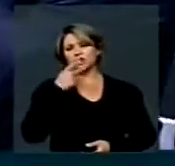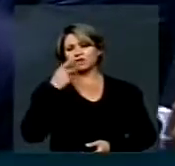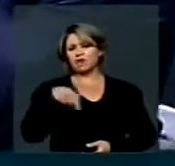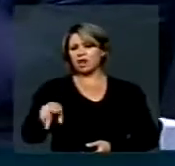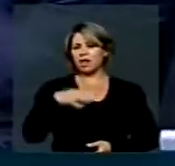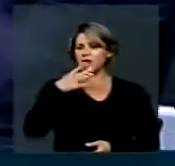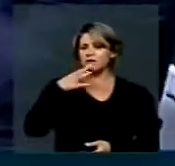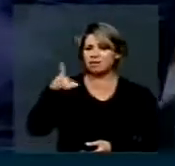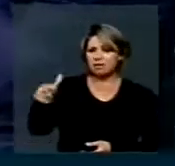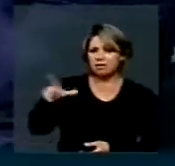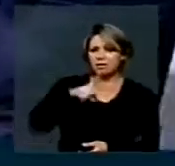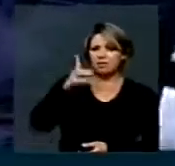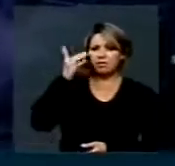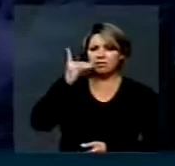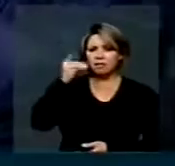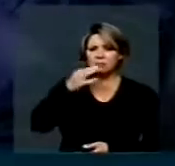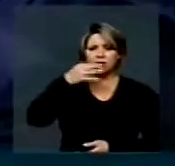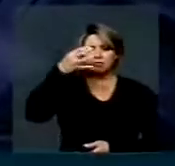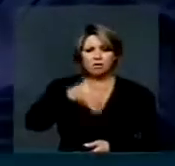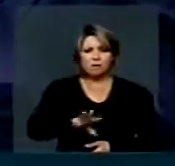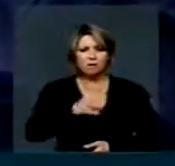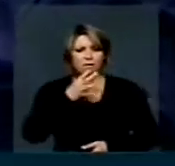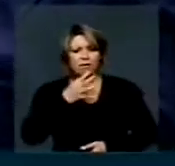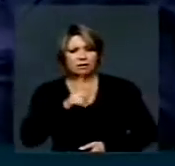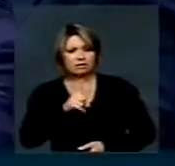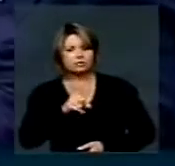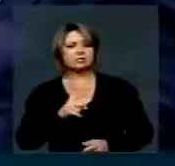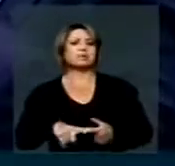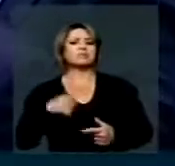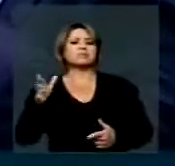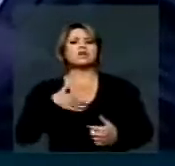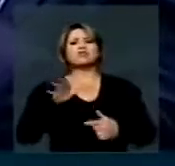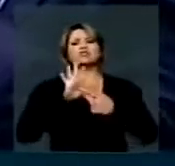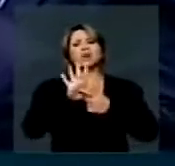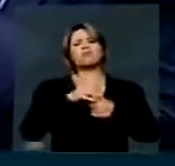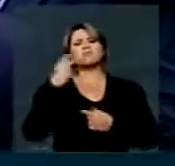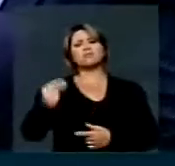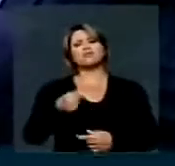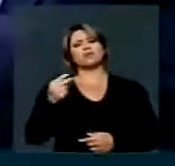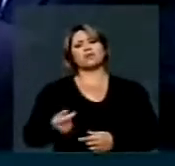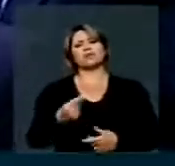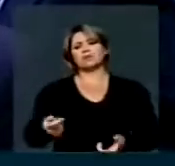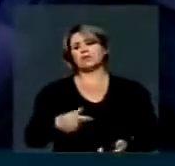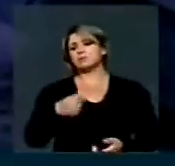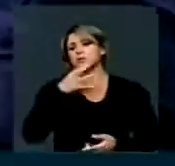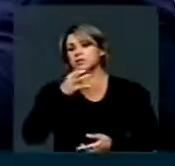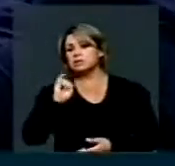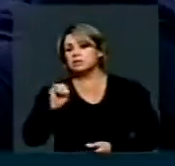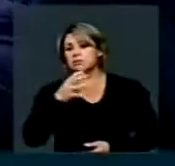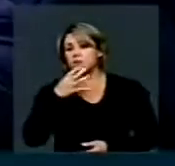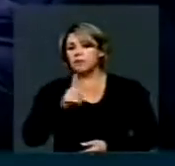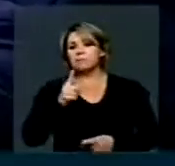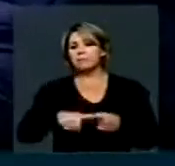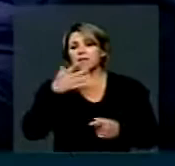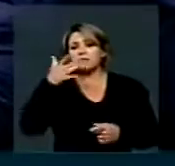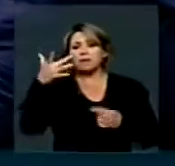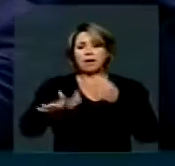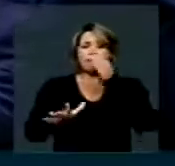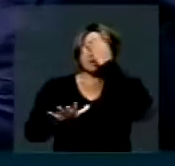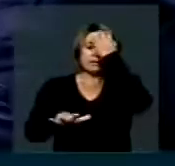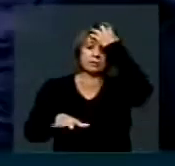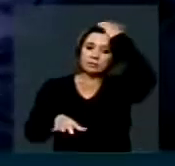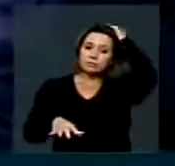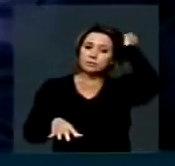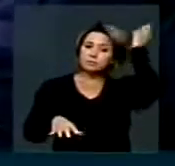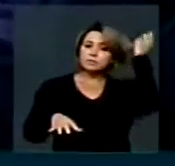o Código do Processo. Se não conhece é porque não quis ler, porque já é público há mais tempo, sinceramente. Então, V. Exª tem razão.